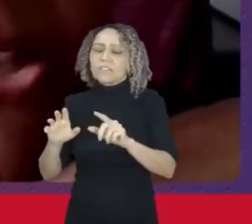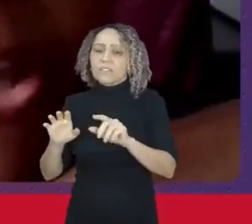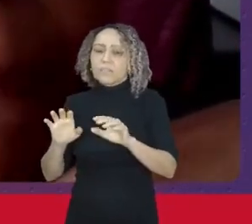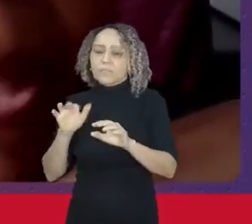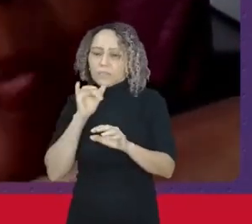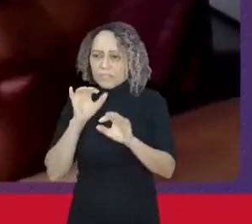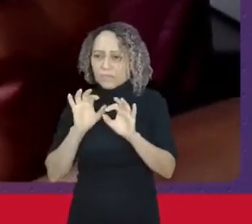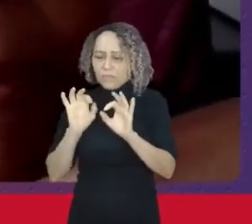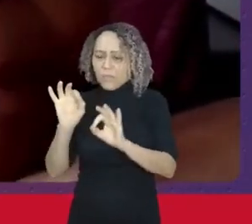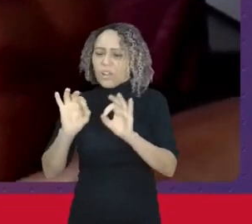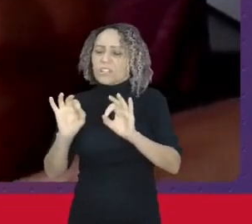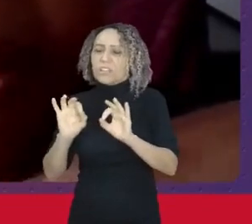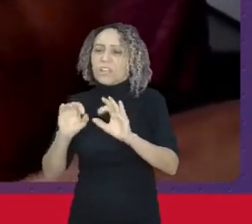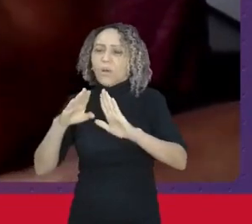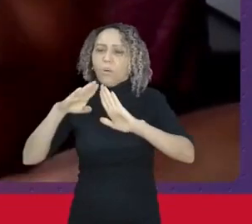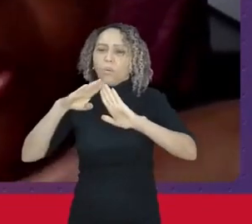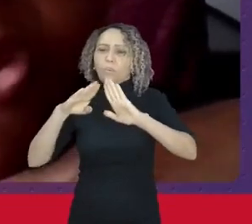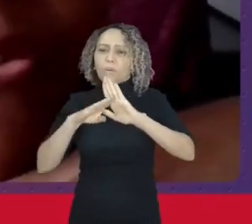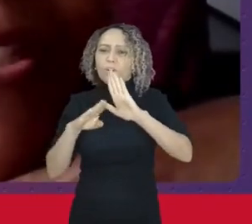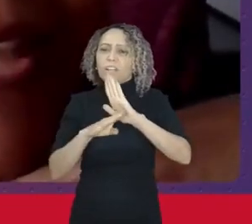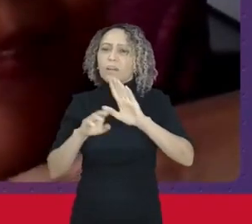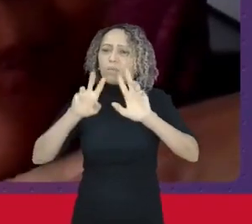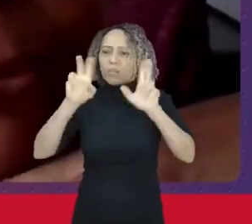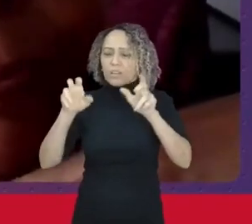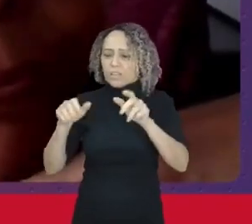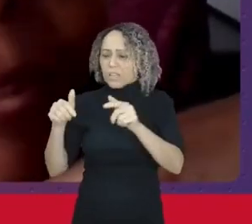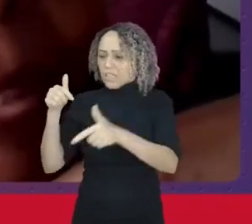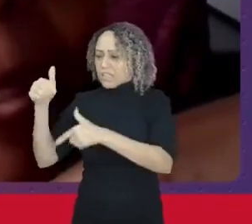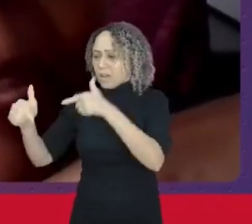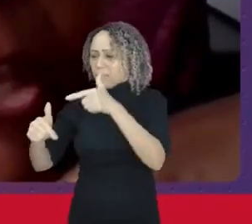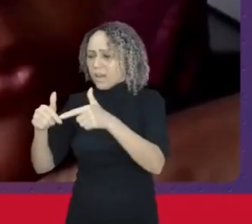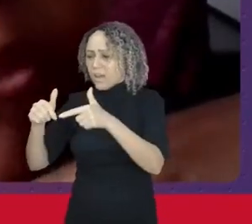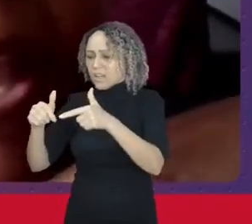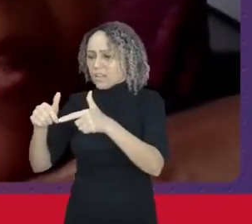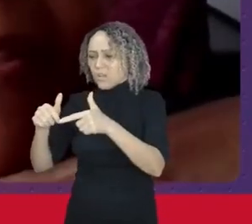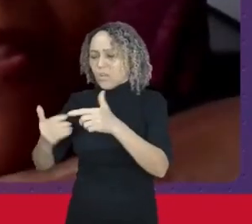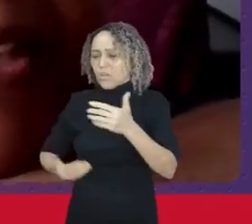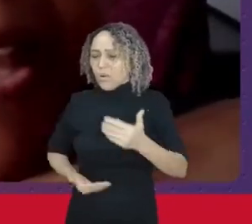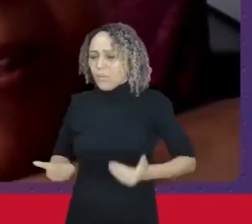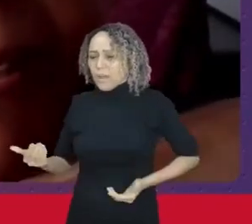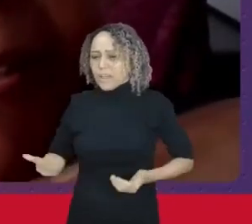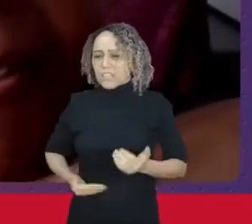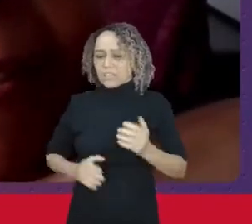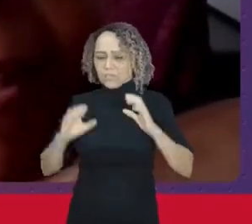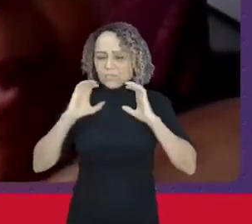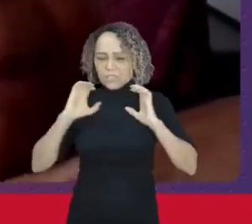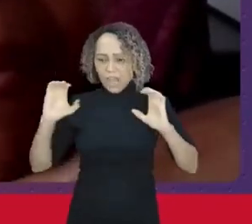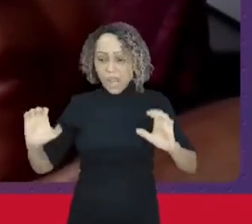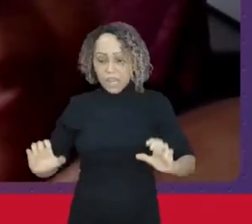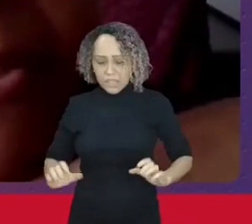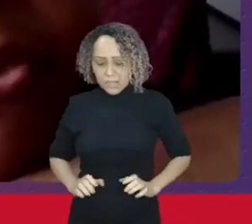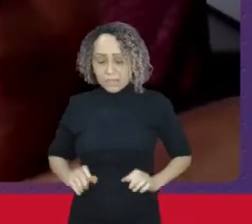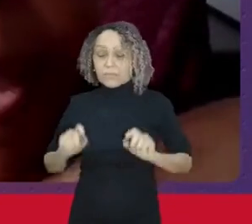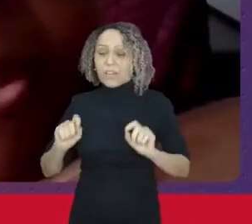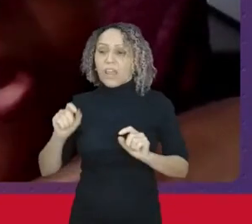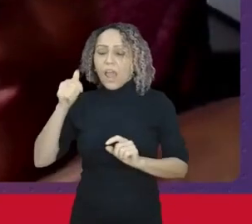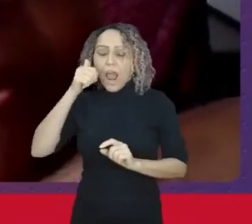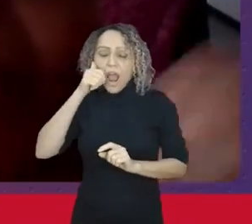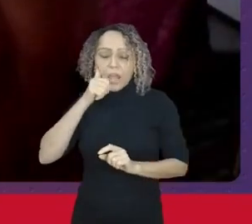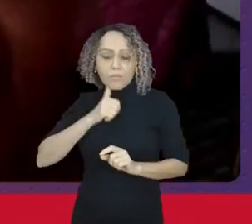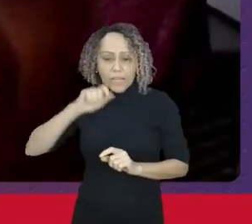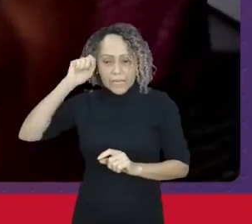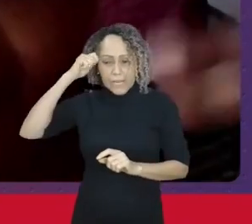chamado Trabalho Doméstico Cidadão em que as mulheres negras empregadas